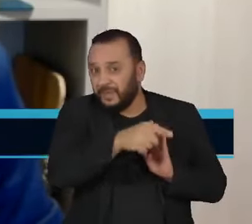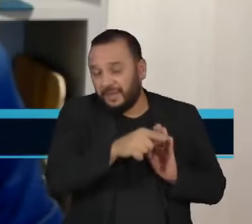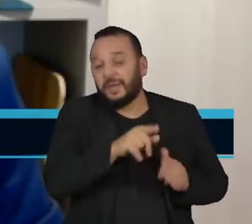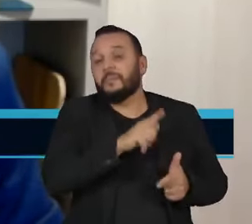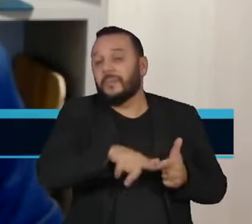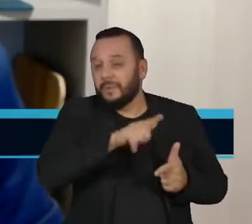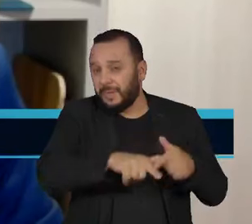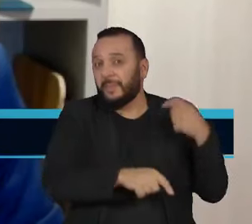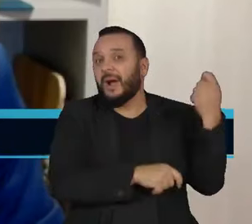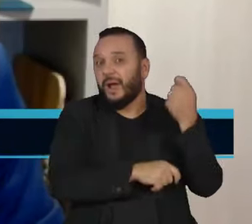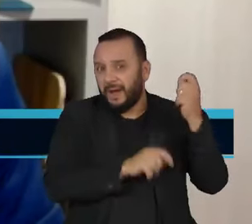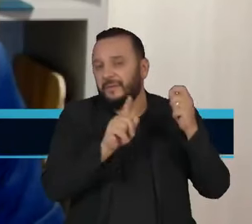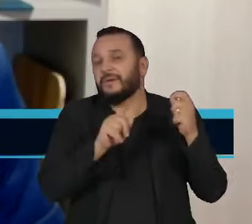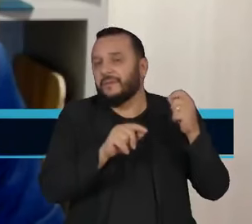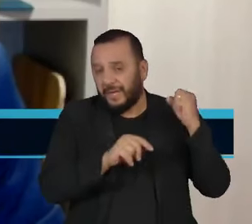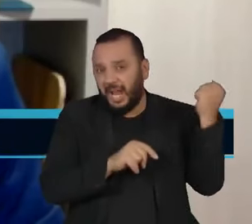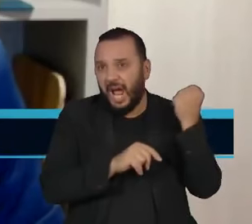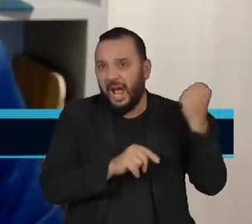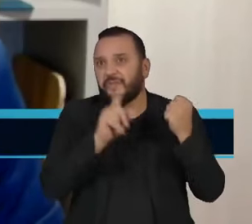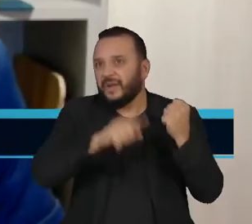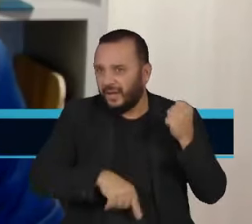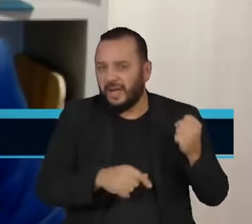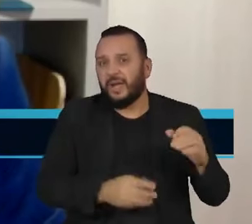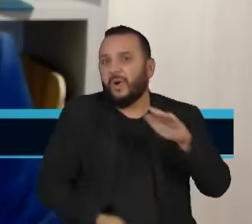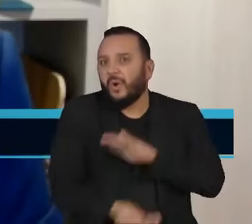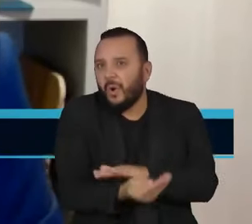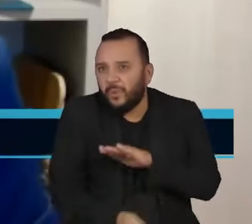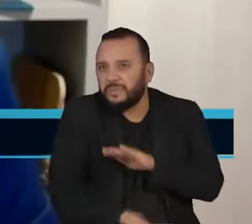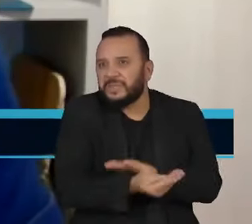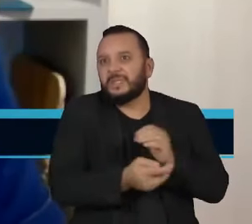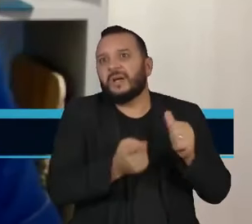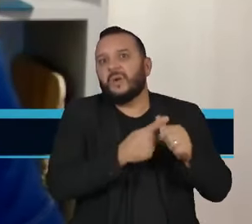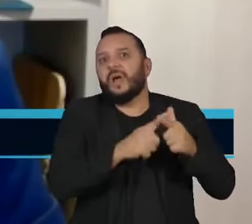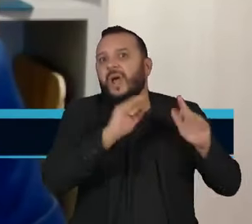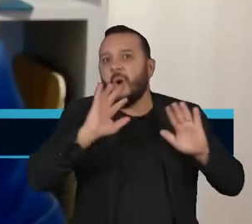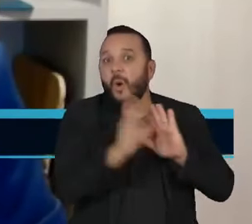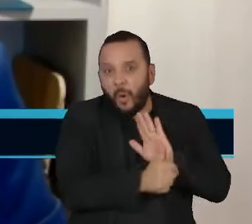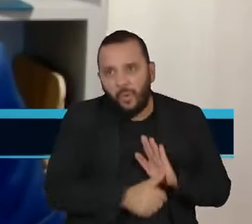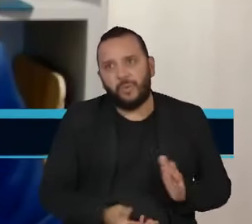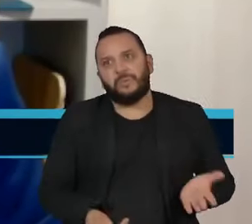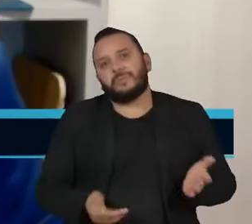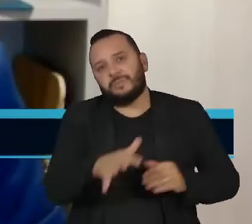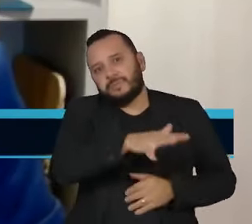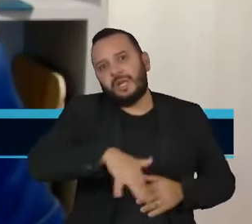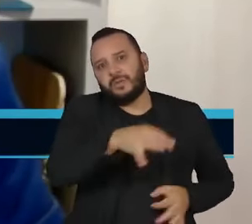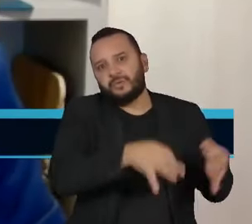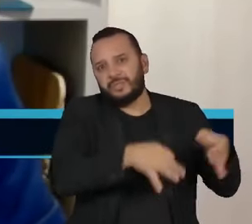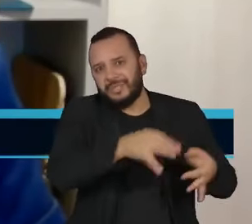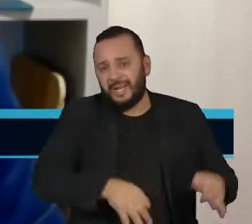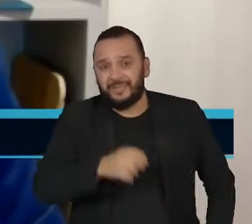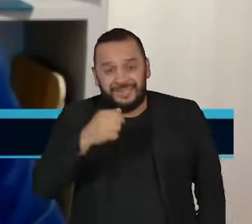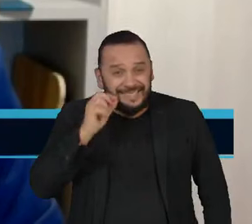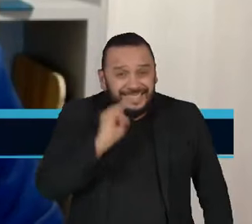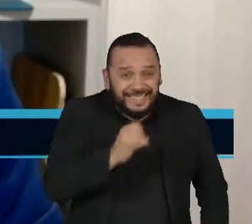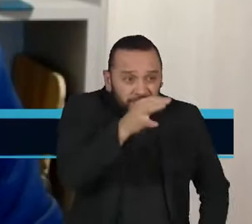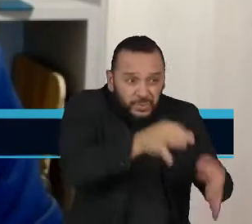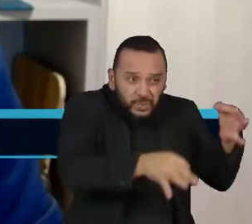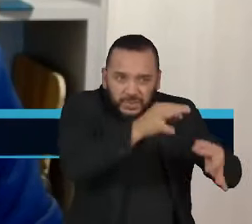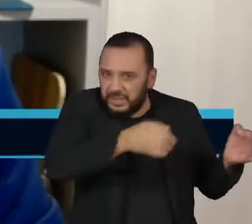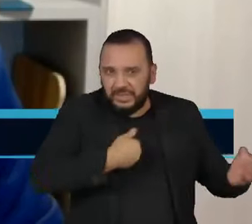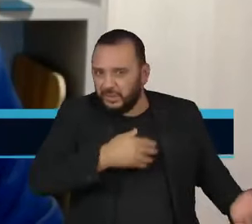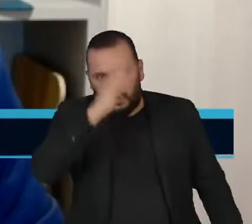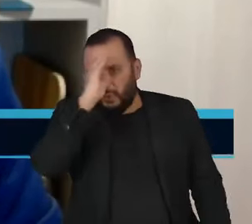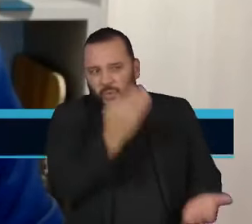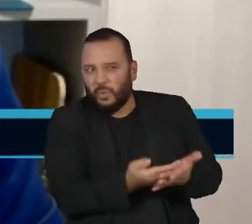graves, com corrupção, com efetivo descrédito no judiciário. Se a gente não consegue confiar que o juiz é um